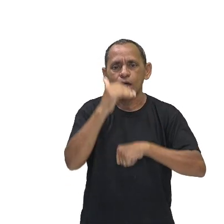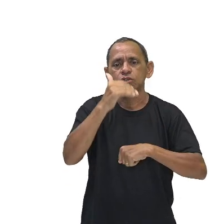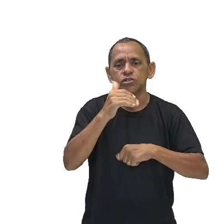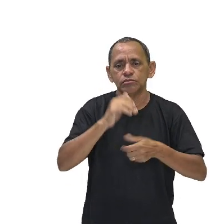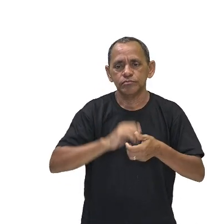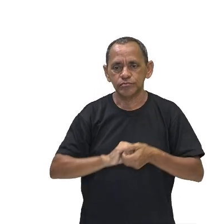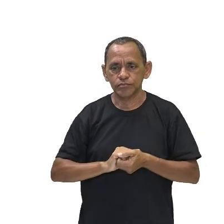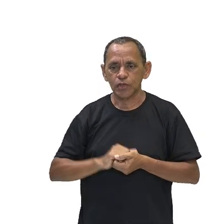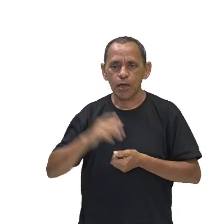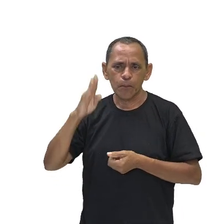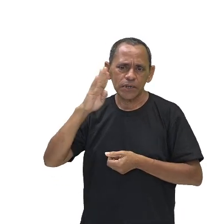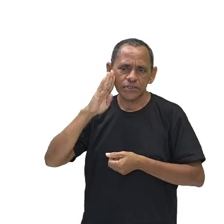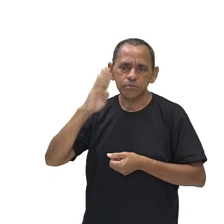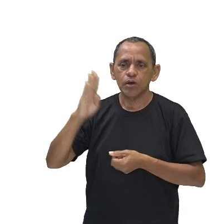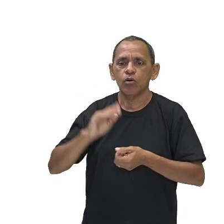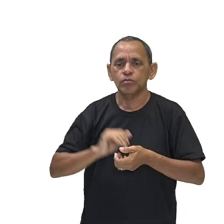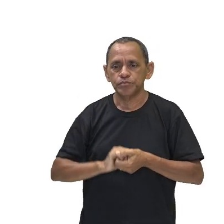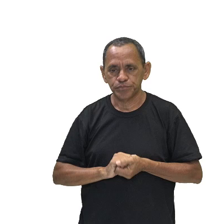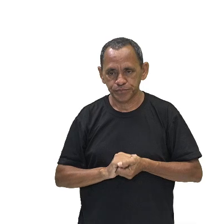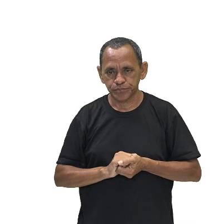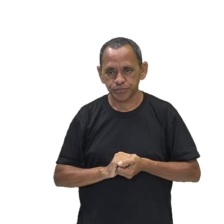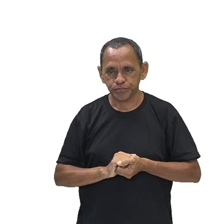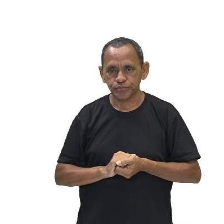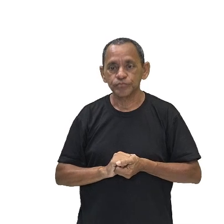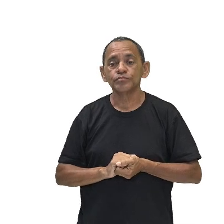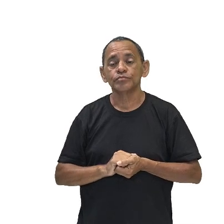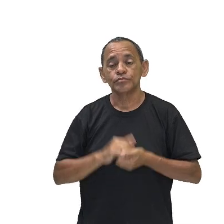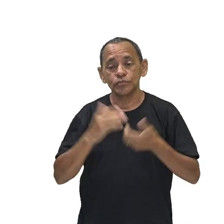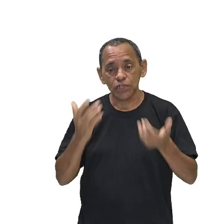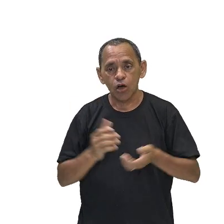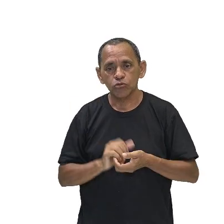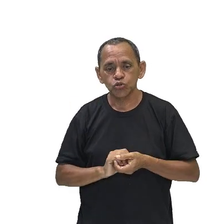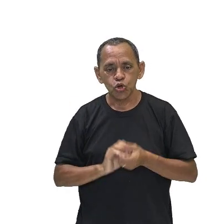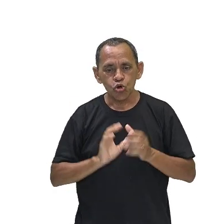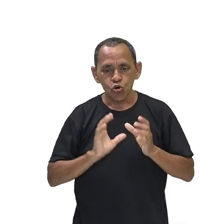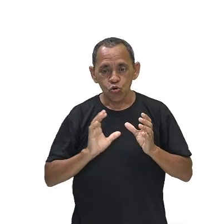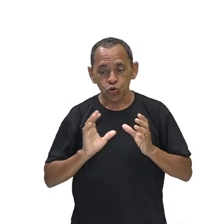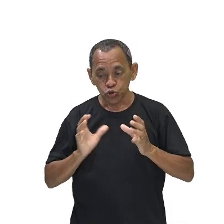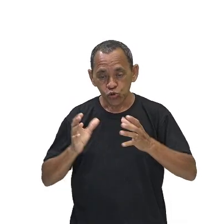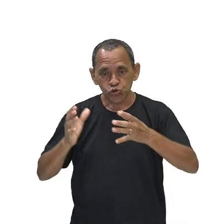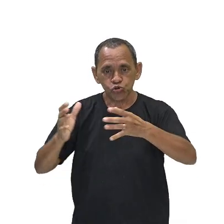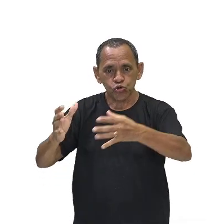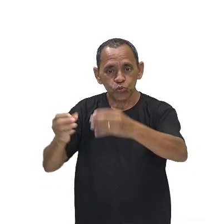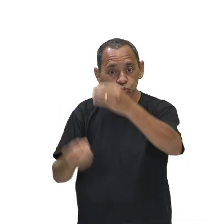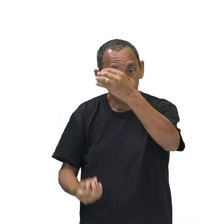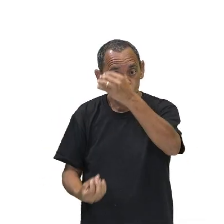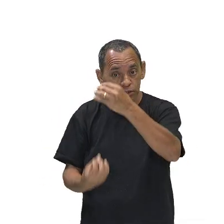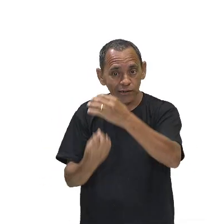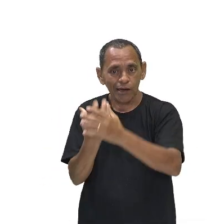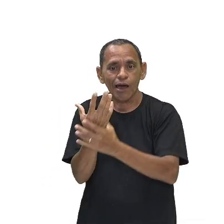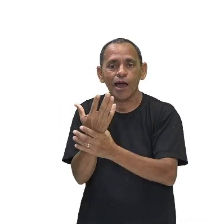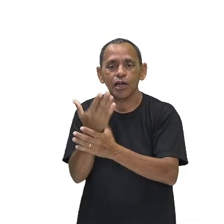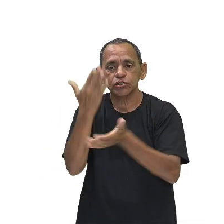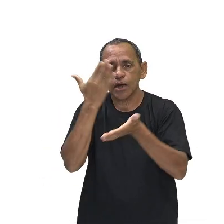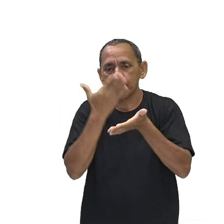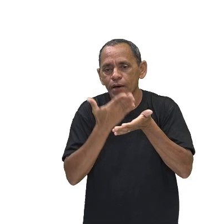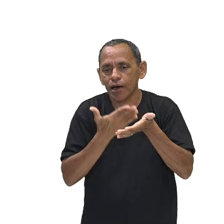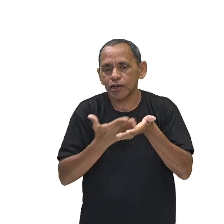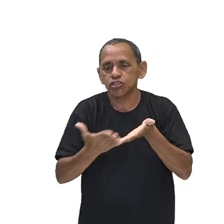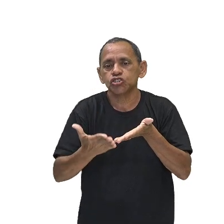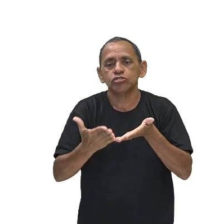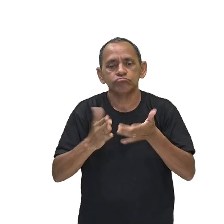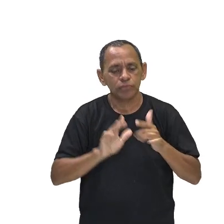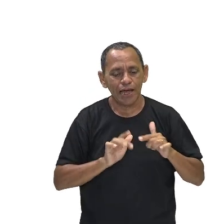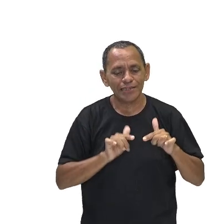grupos e instituições, assim como comportamentos, surgem a partir da vontade e da